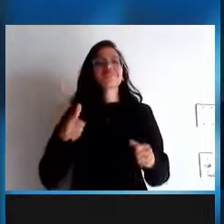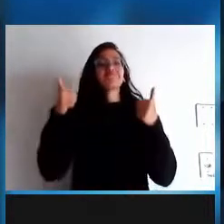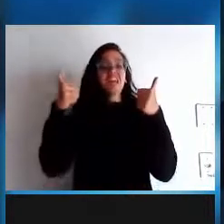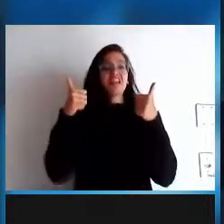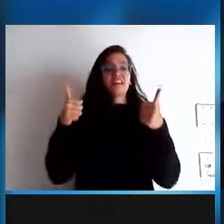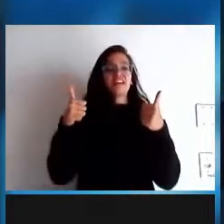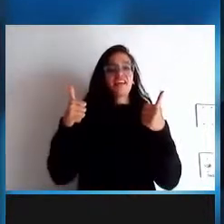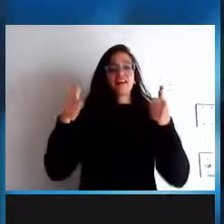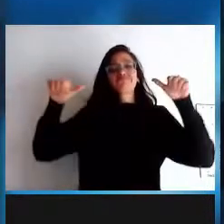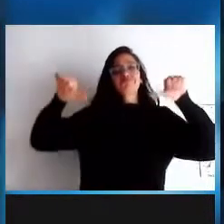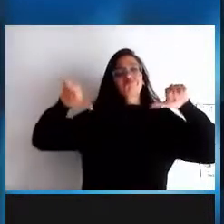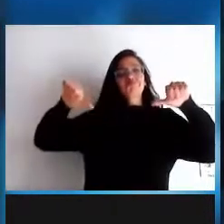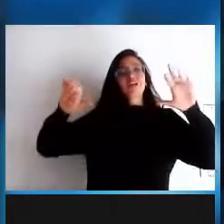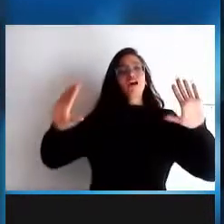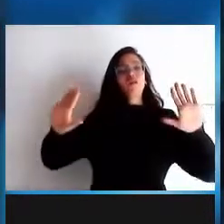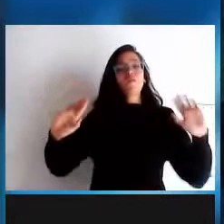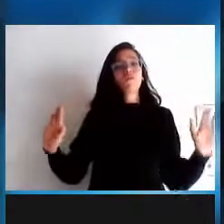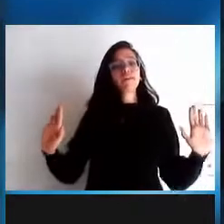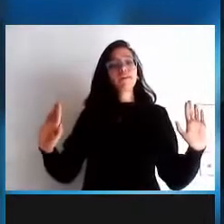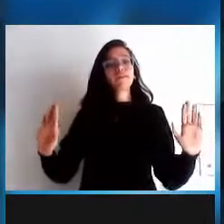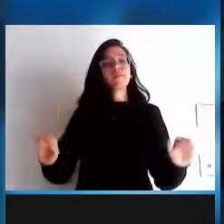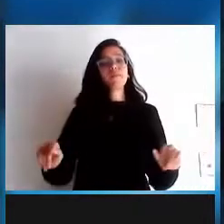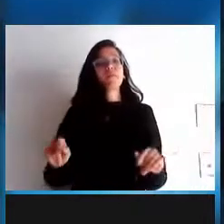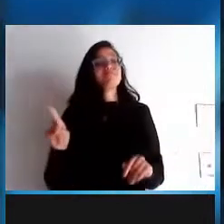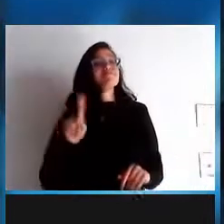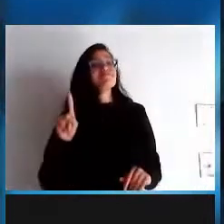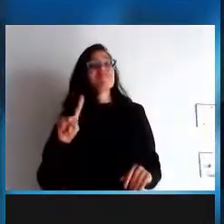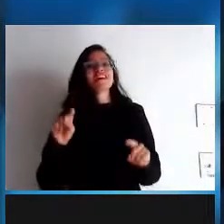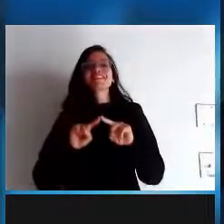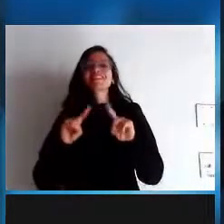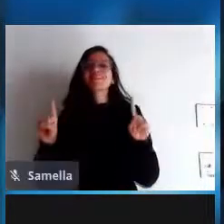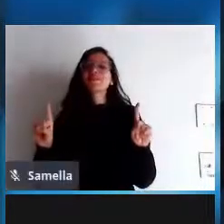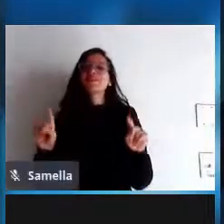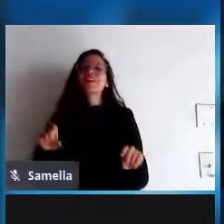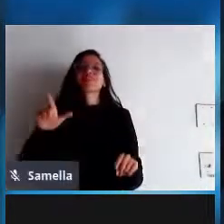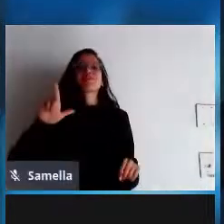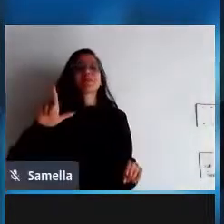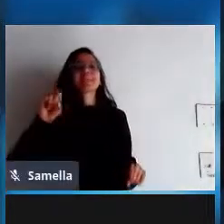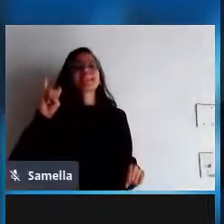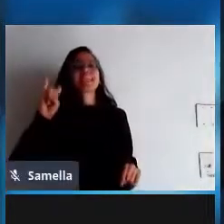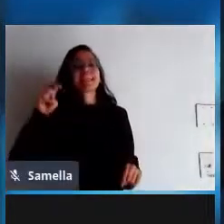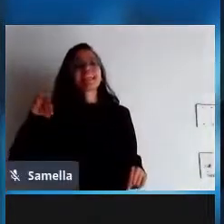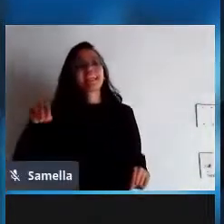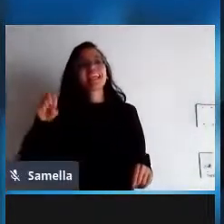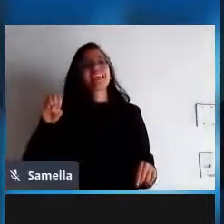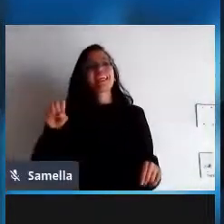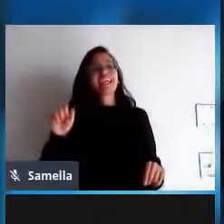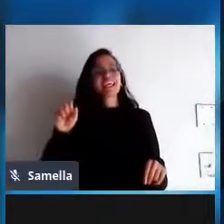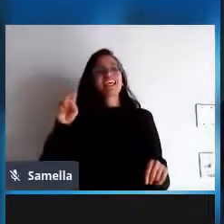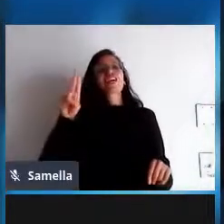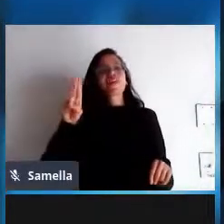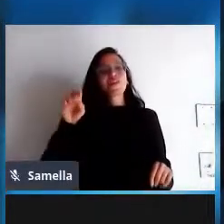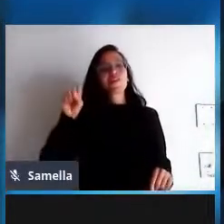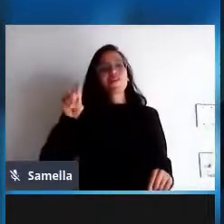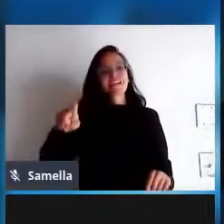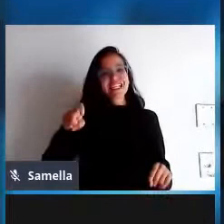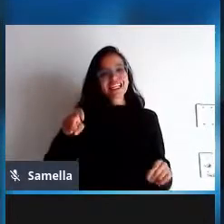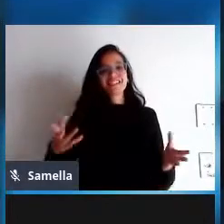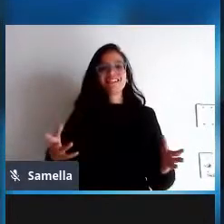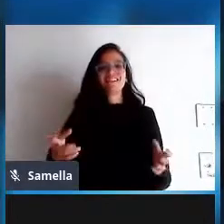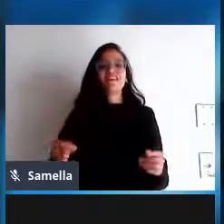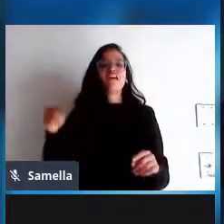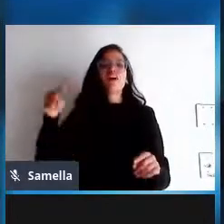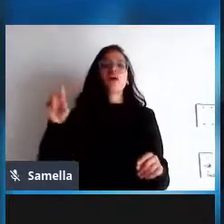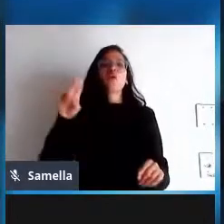a comunidade de software livre também não é sobre usar linux e essa é uma das piores coisas que acontece dentro das comunidades que